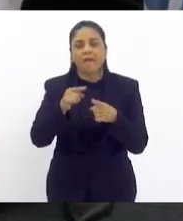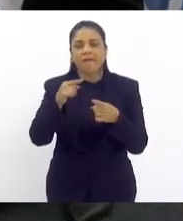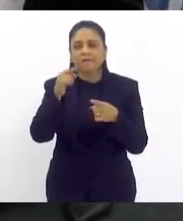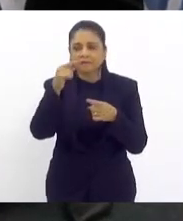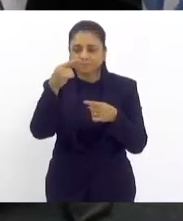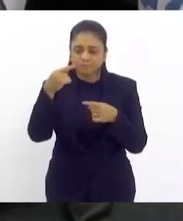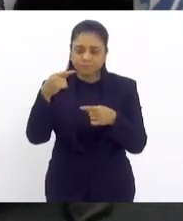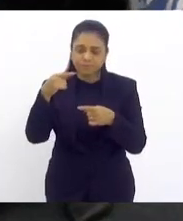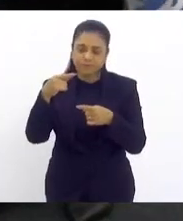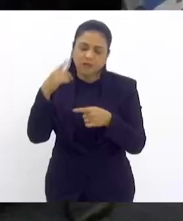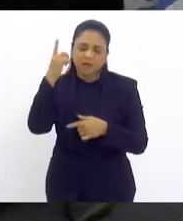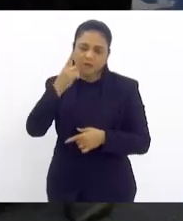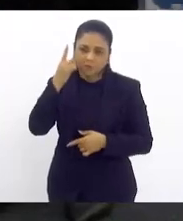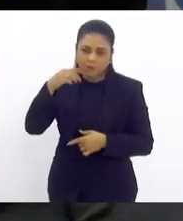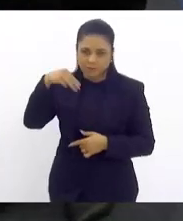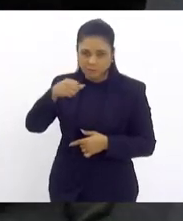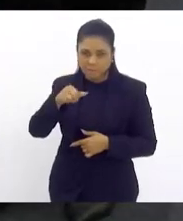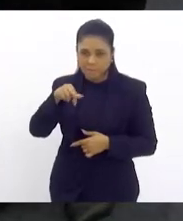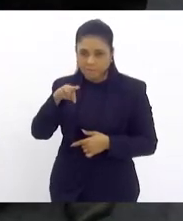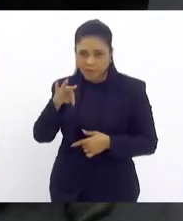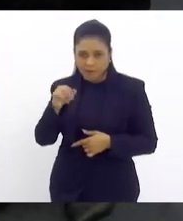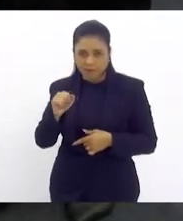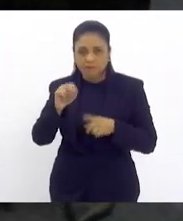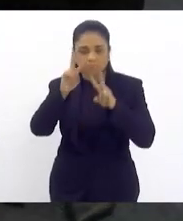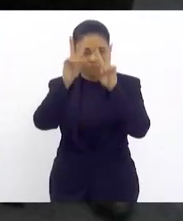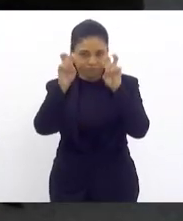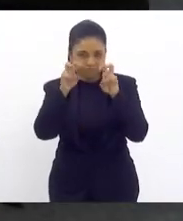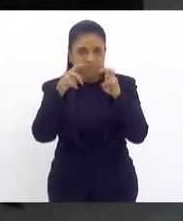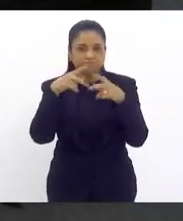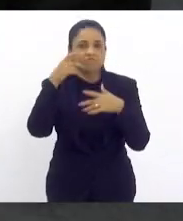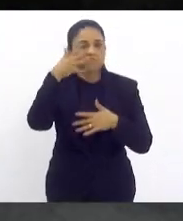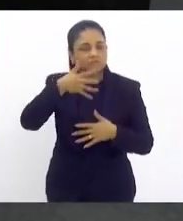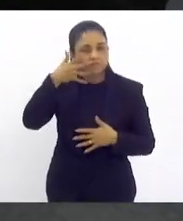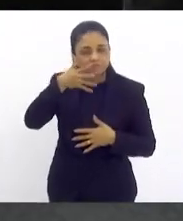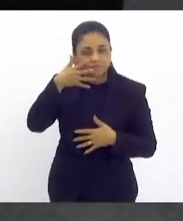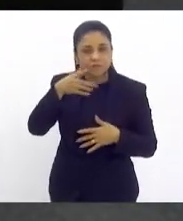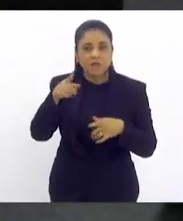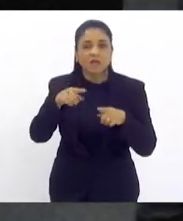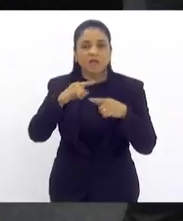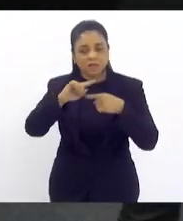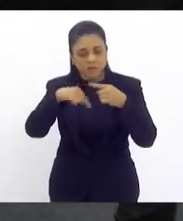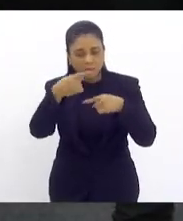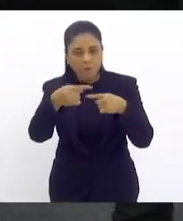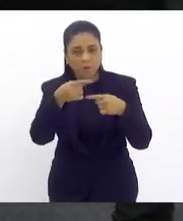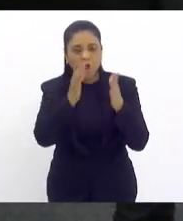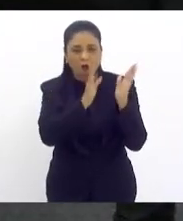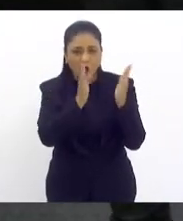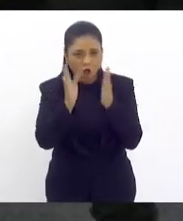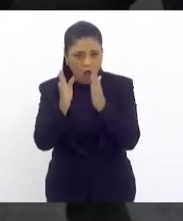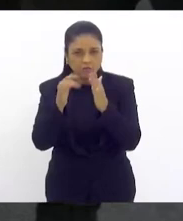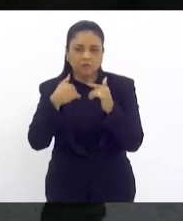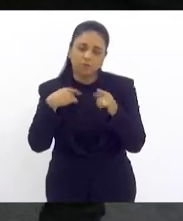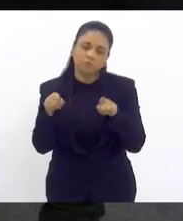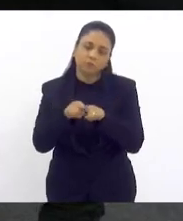que a deputada Marta Rocha ainda vai falar sobre a matéria. E logo em seguida, queria, pela ordem, muito rapidamente.